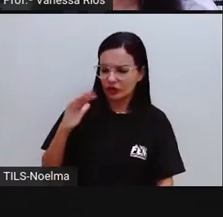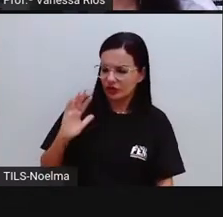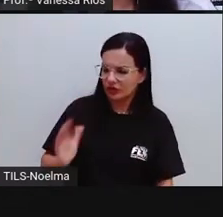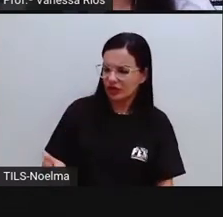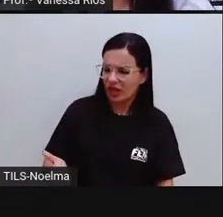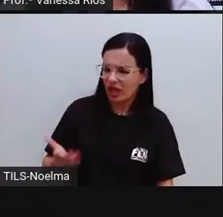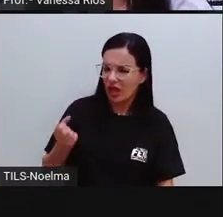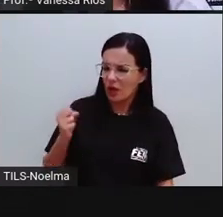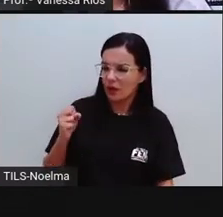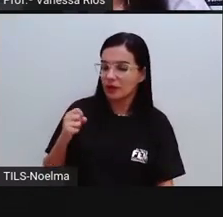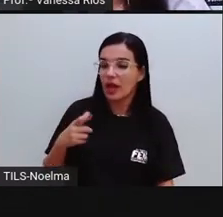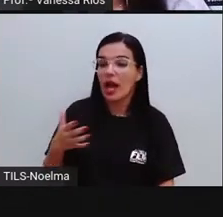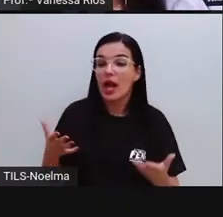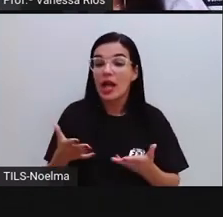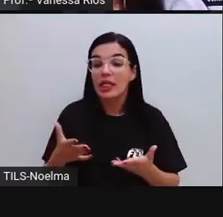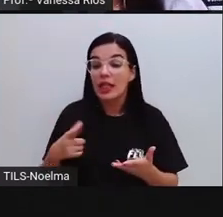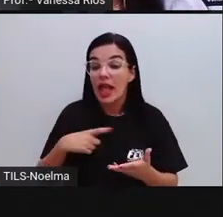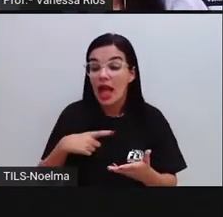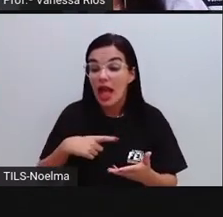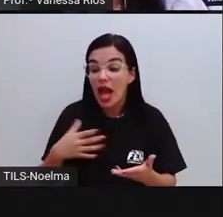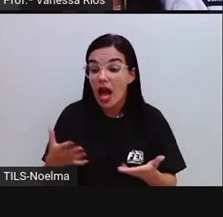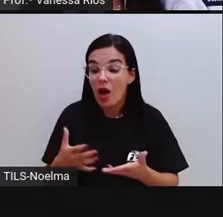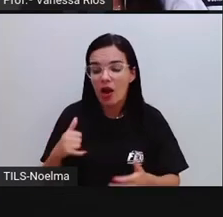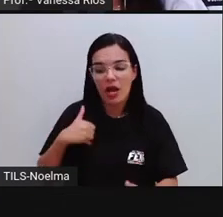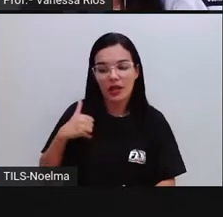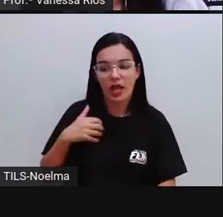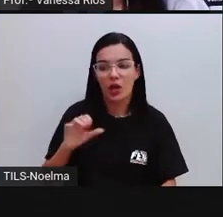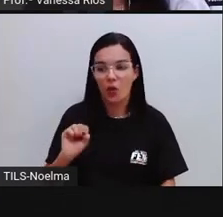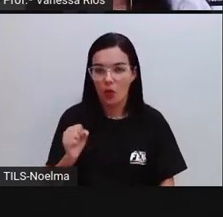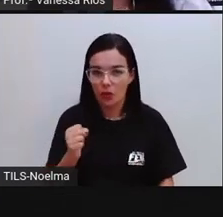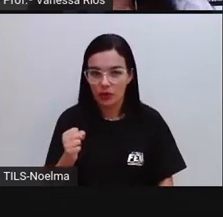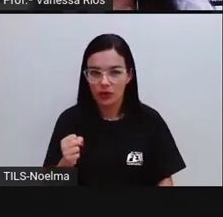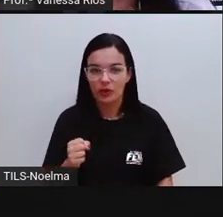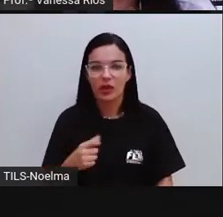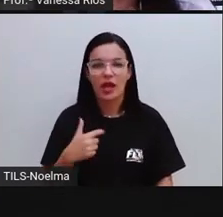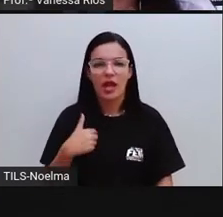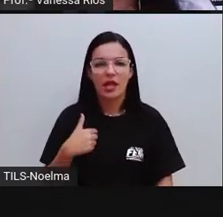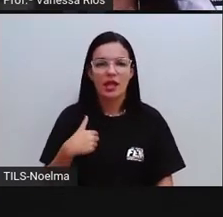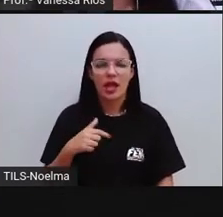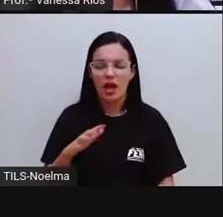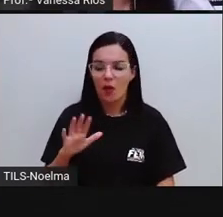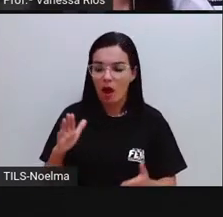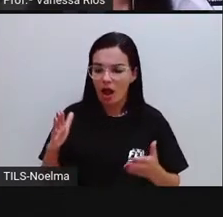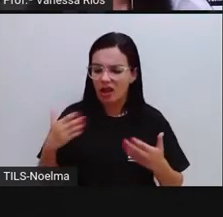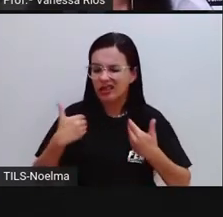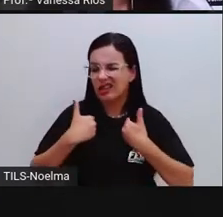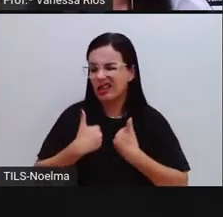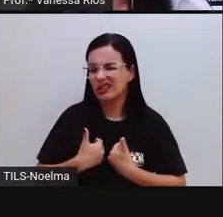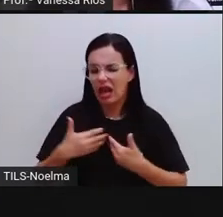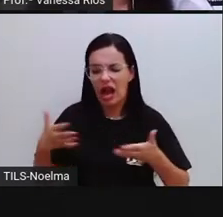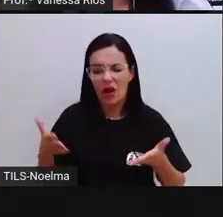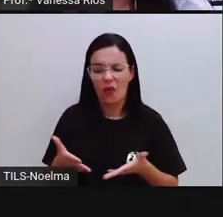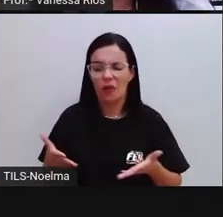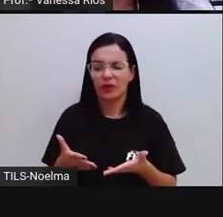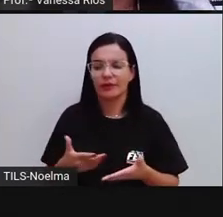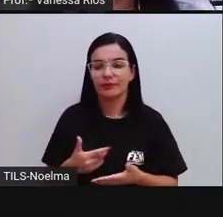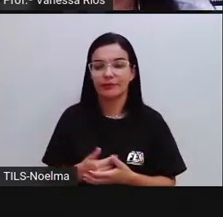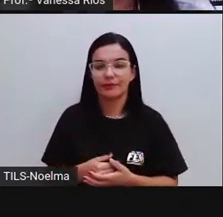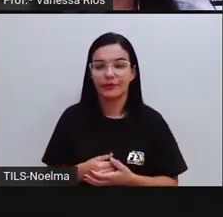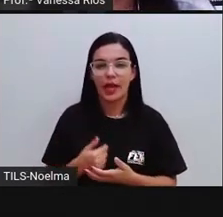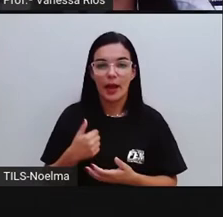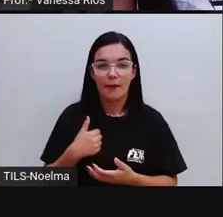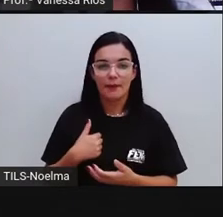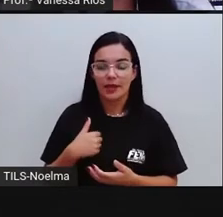tem aqui, quando eu tenho uns oito anos. Então eu canso de ler. Minha